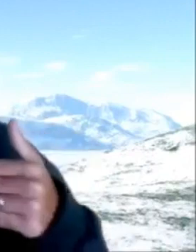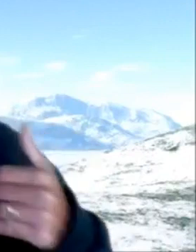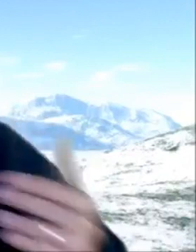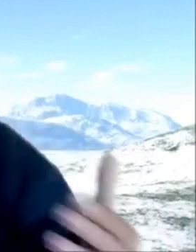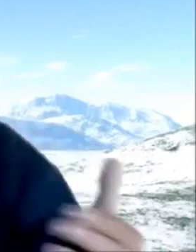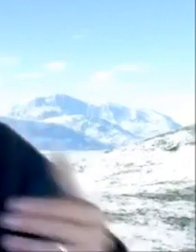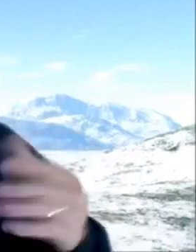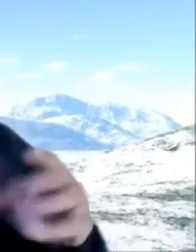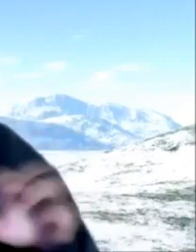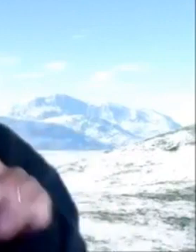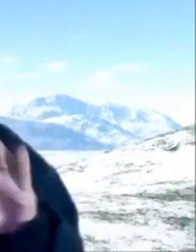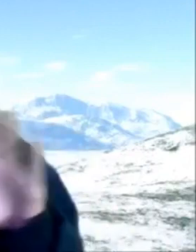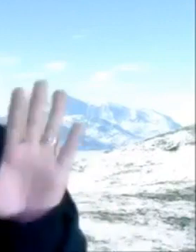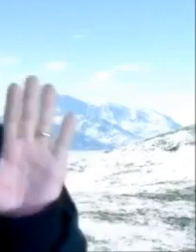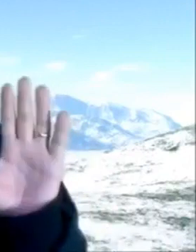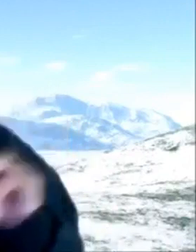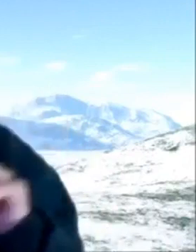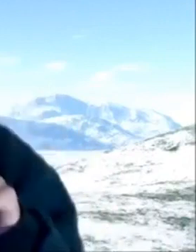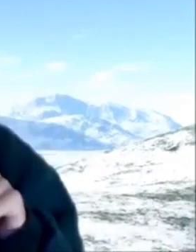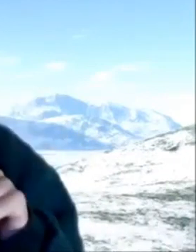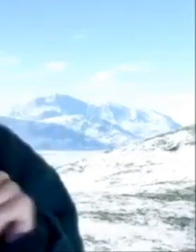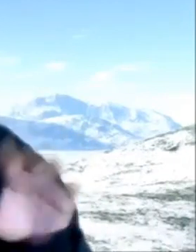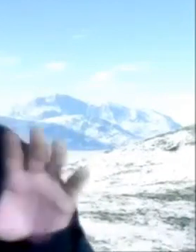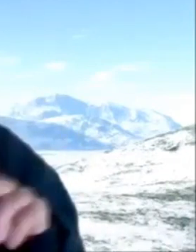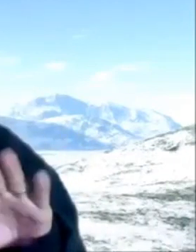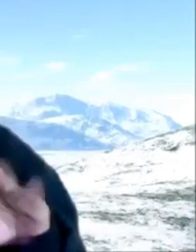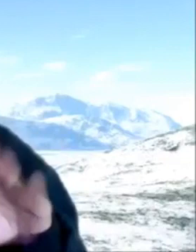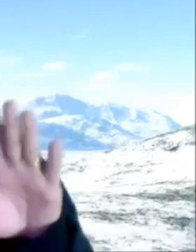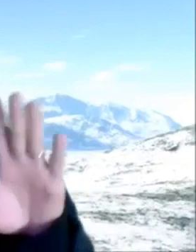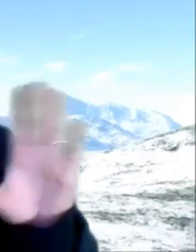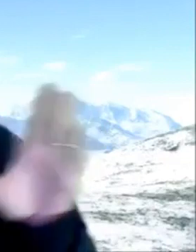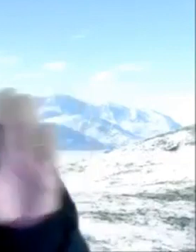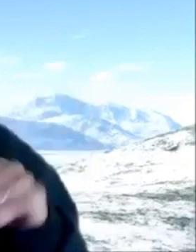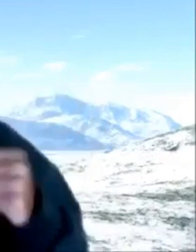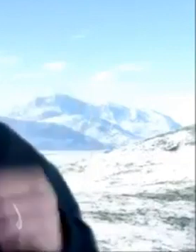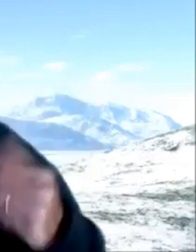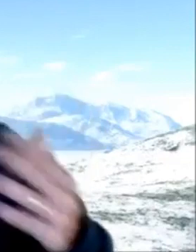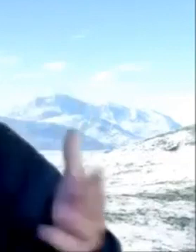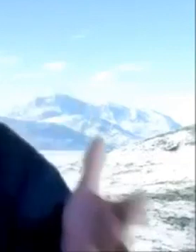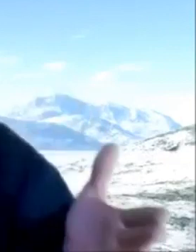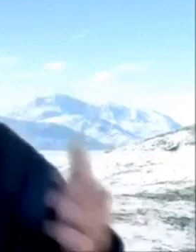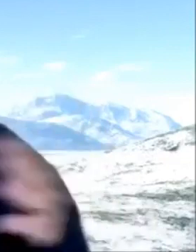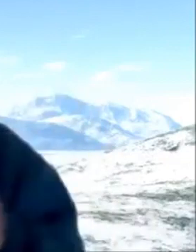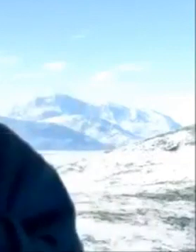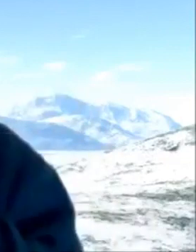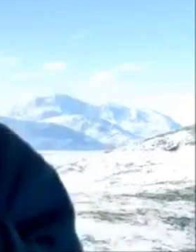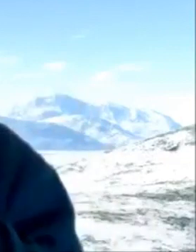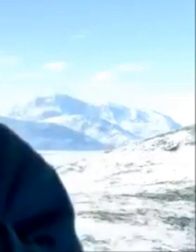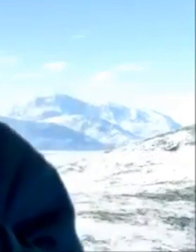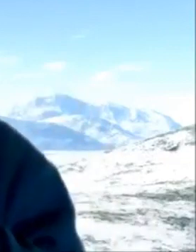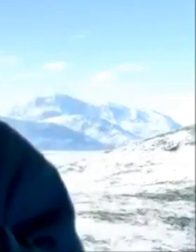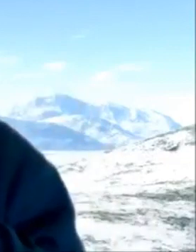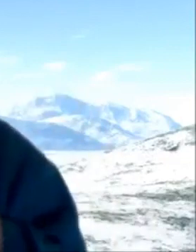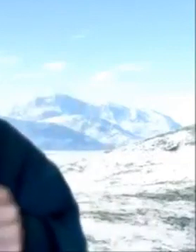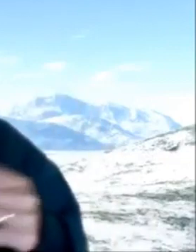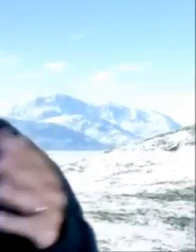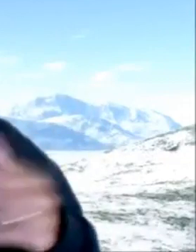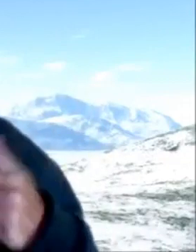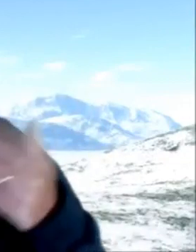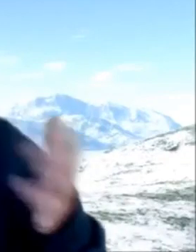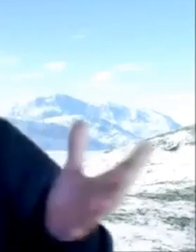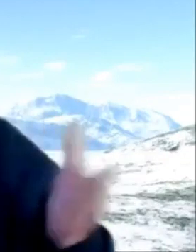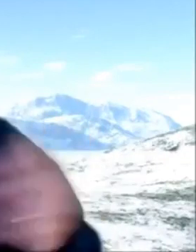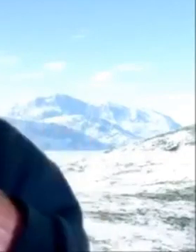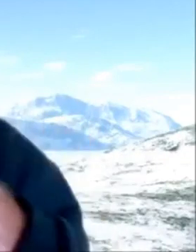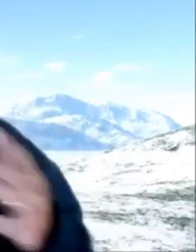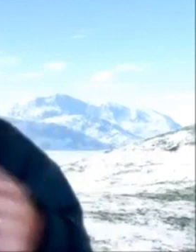documentação você pode inventar lá um número qualquer ou colocar 000 não precisa ser o seu documento real porque